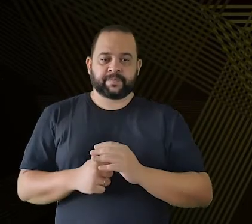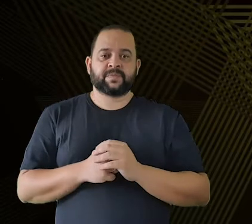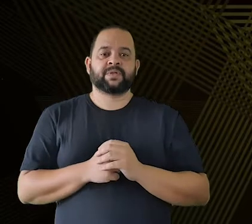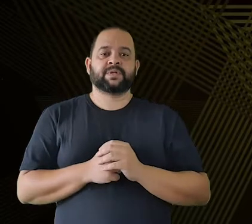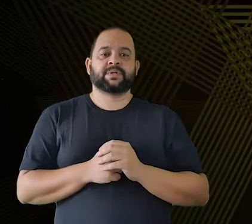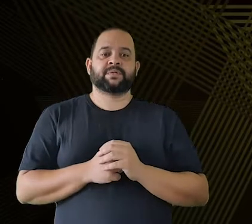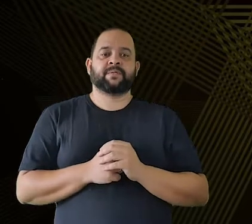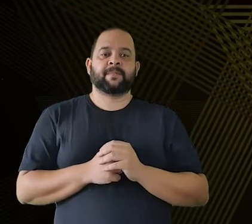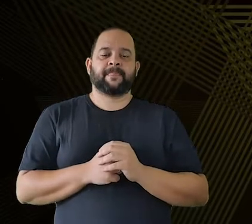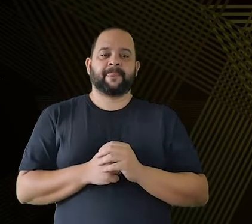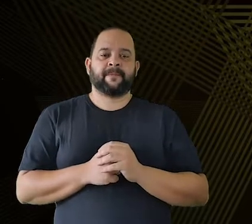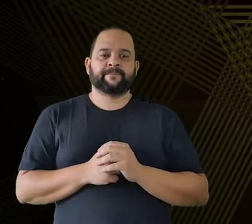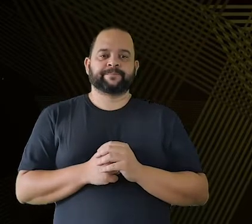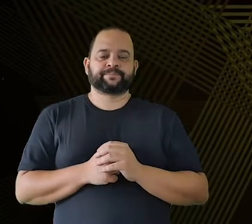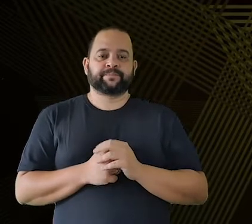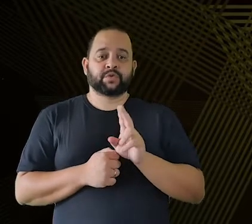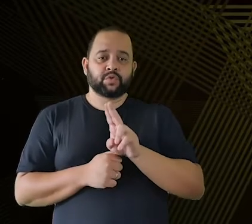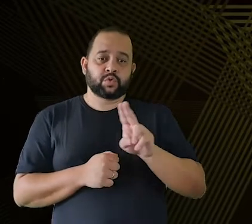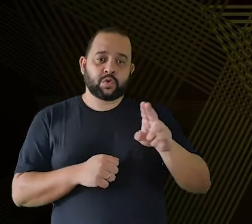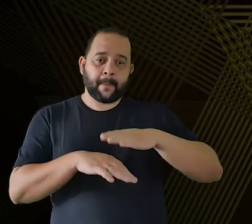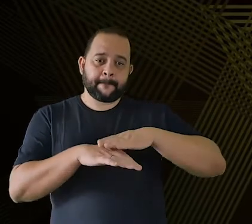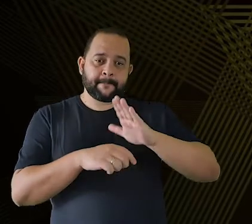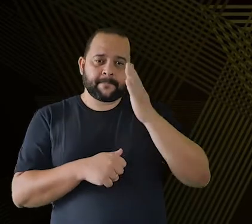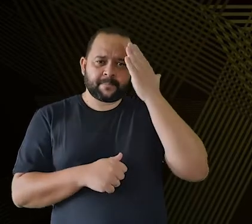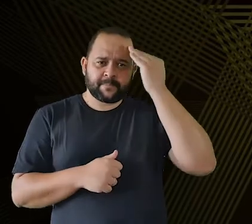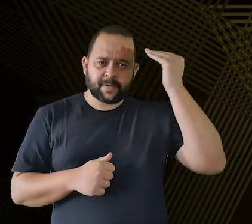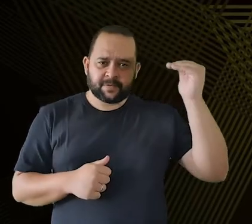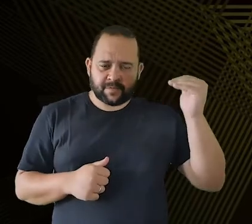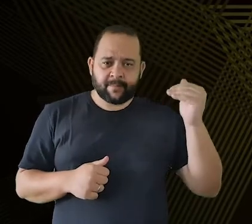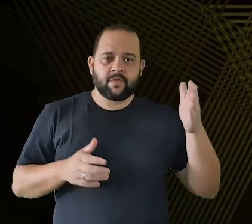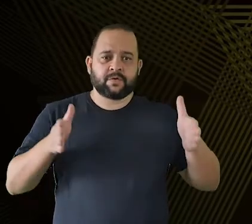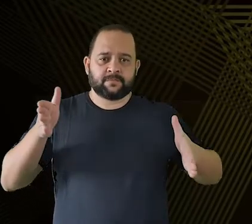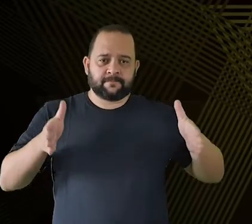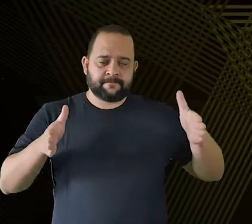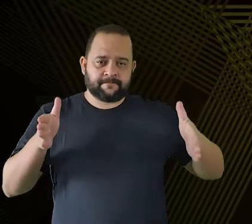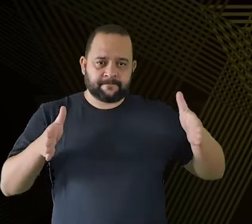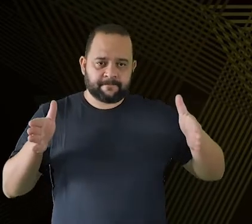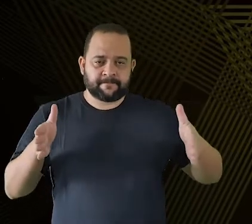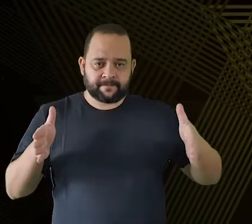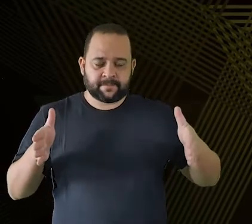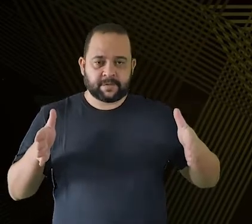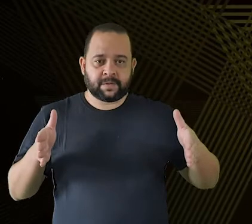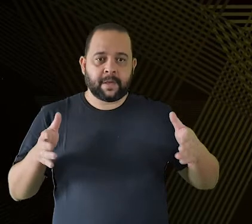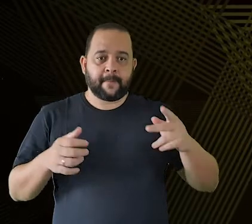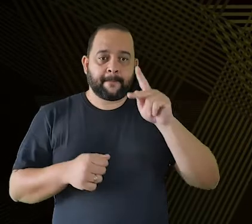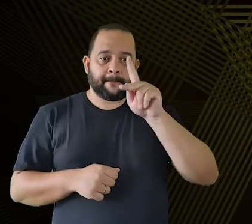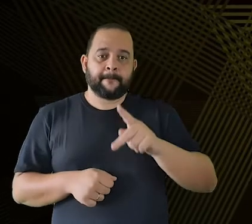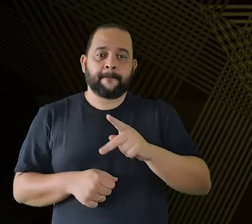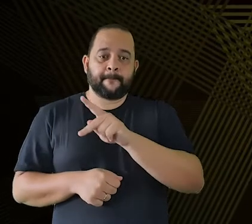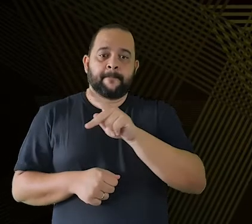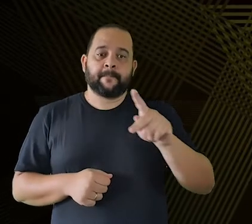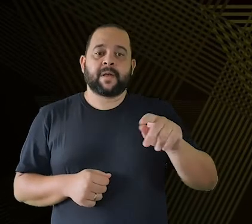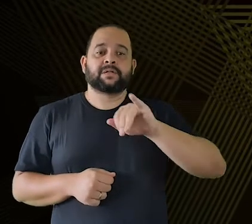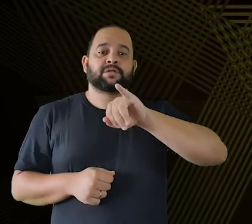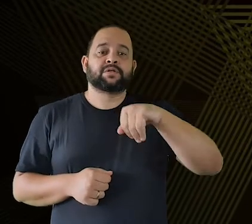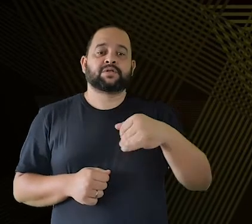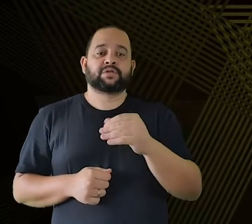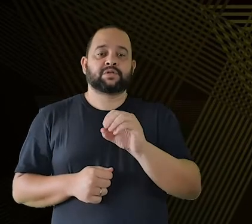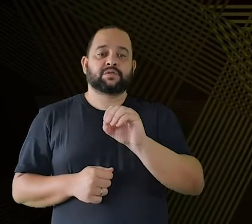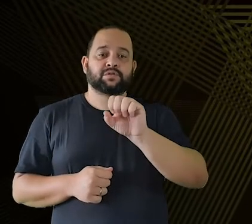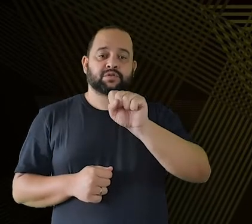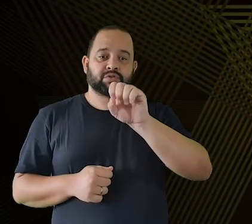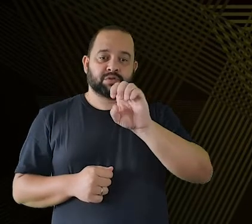O grande nome da música nesse período é Padre José Maurício, que